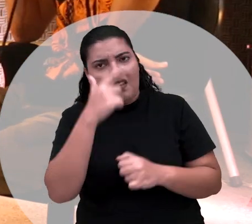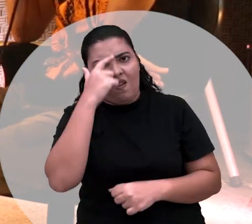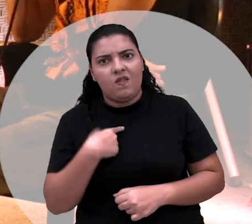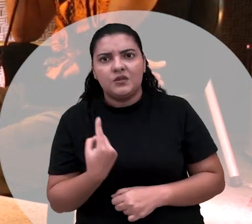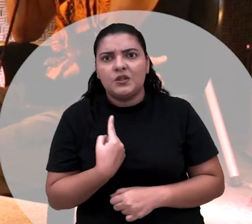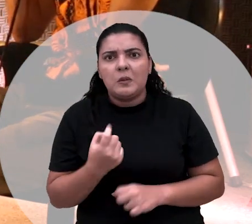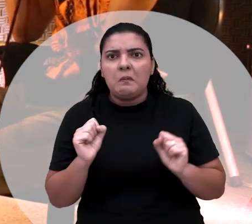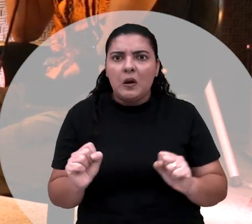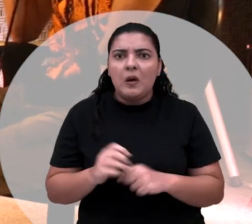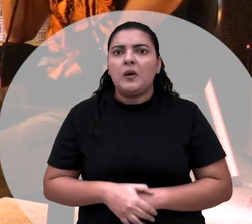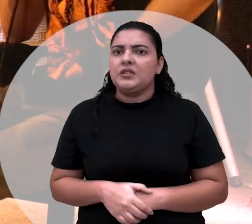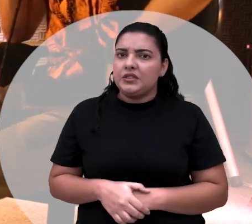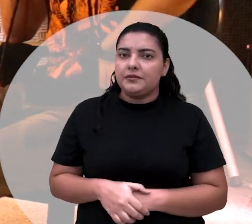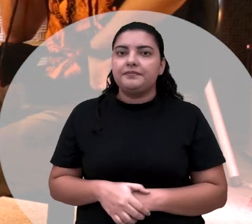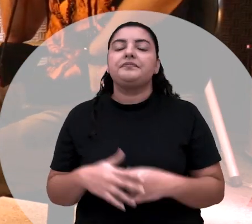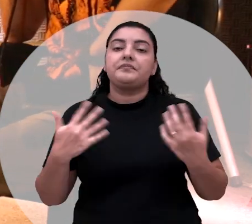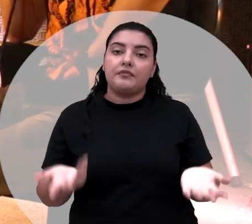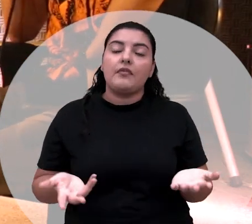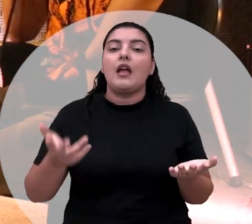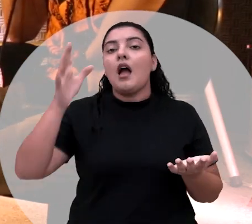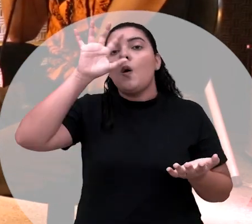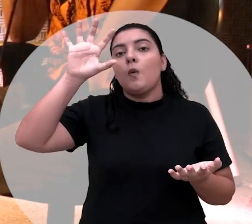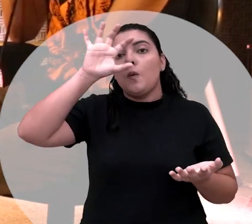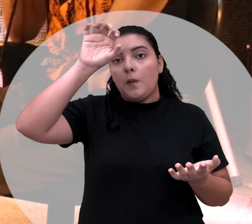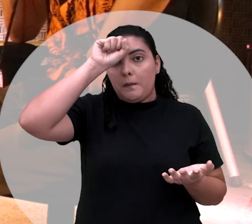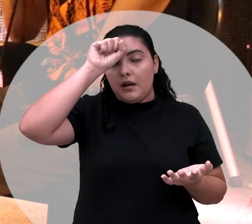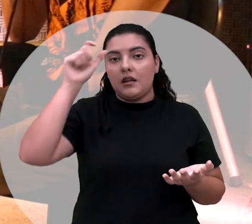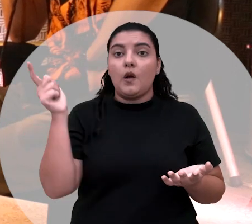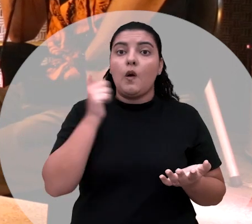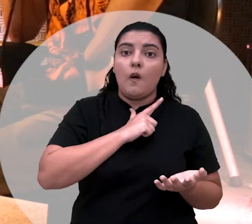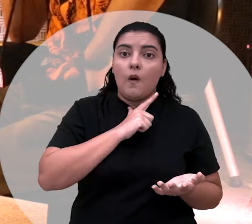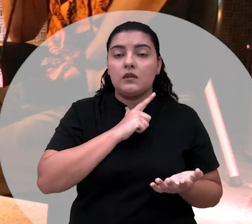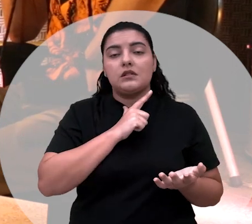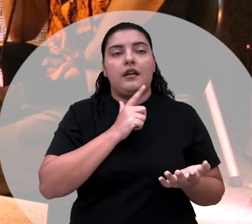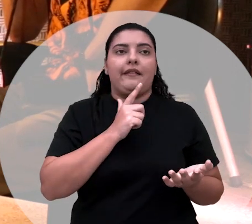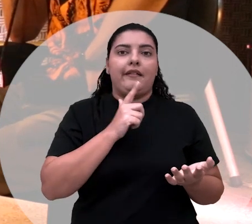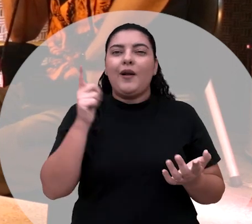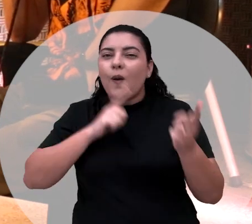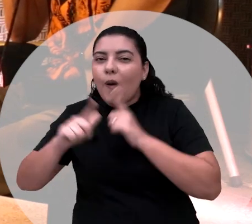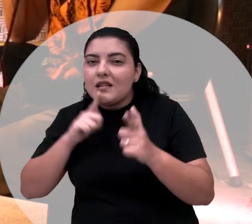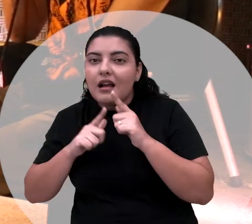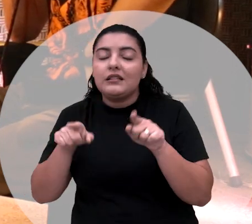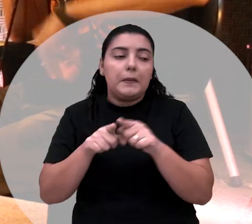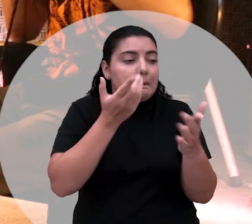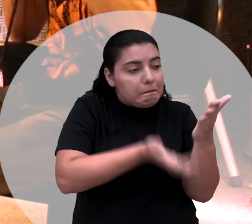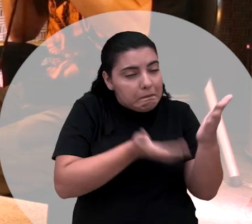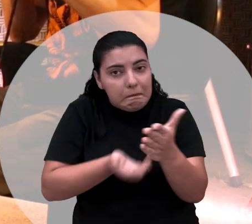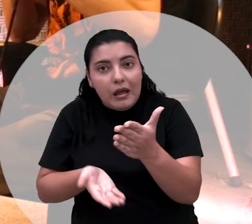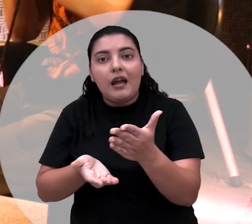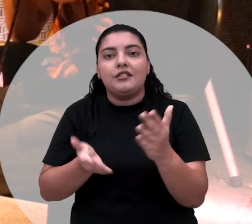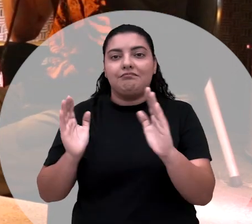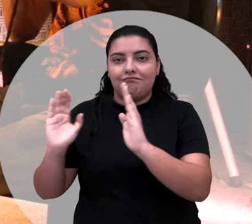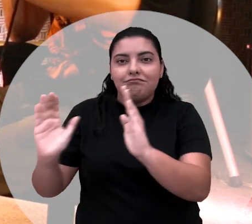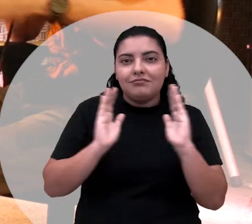mas é isso, mãe, Jaque. O que a Umbanda ganha ou perde dentro desses movimentos mais tecnológicos, no sentido de